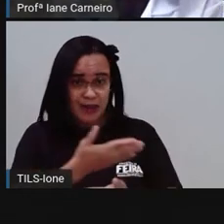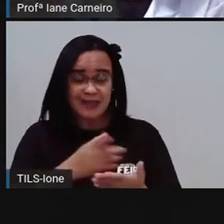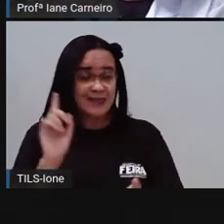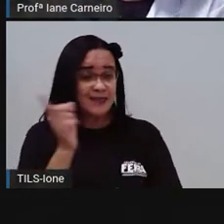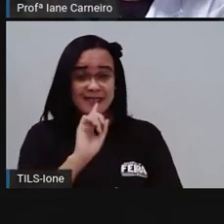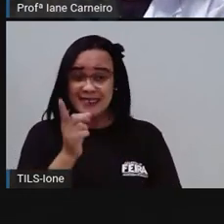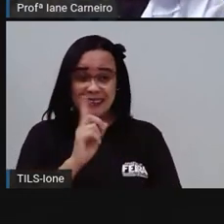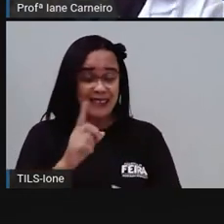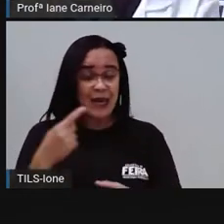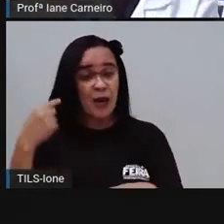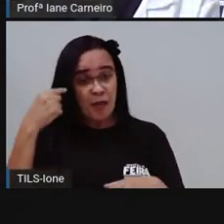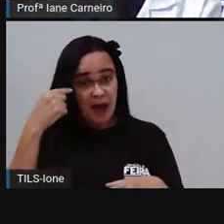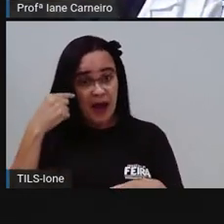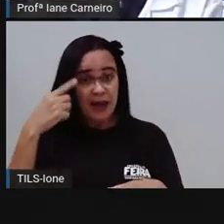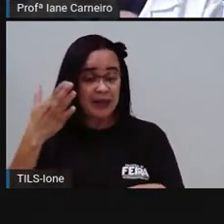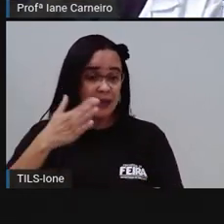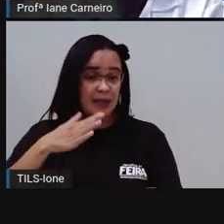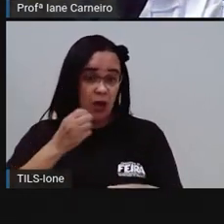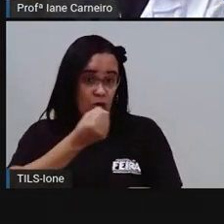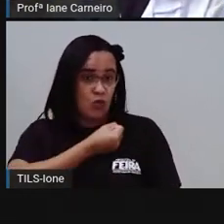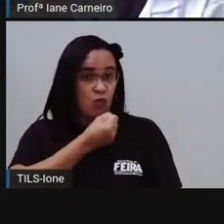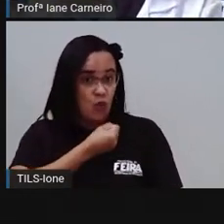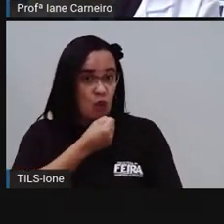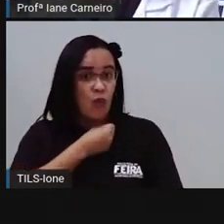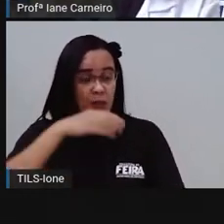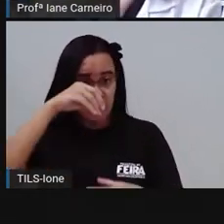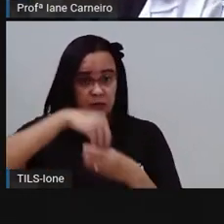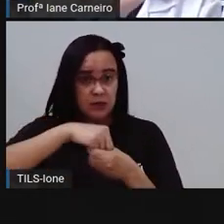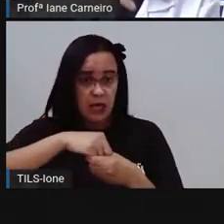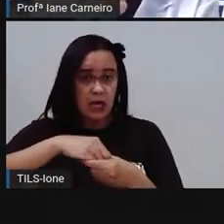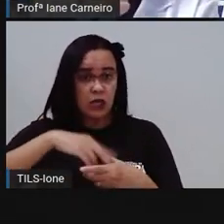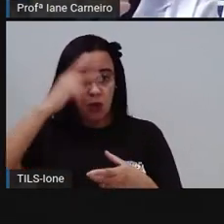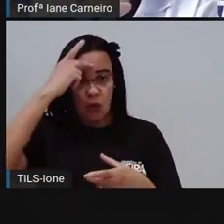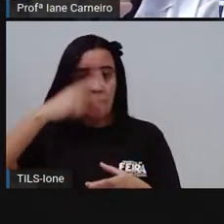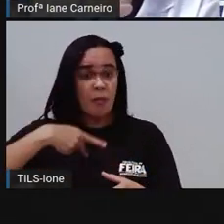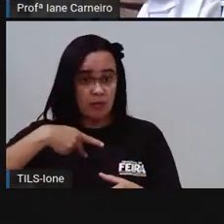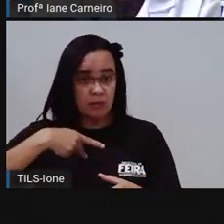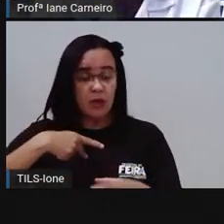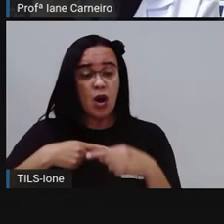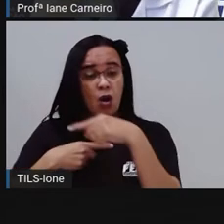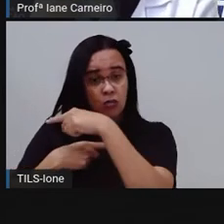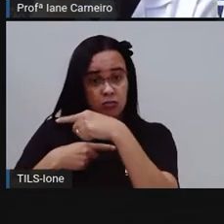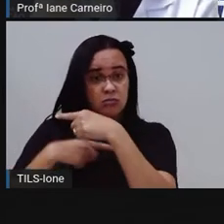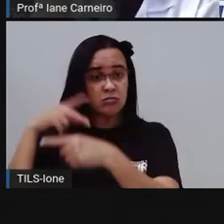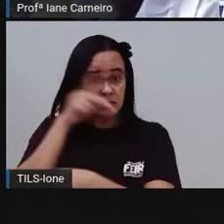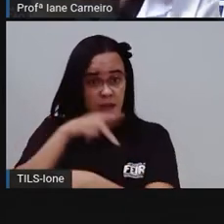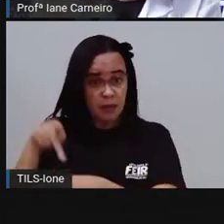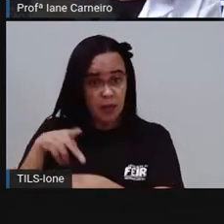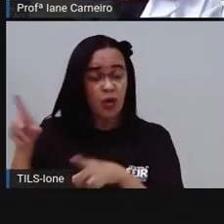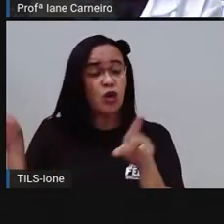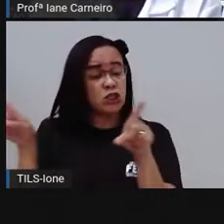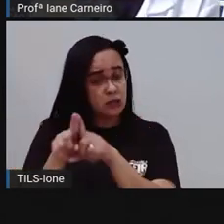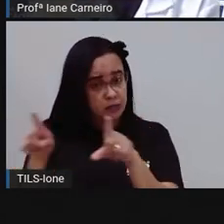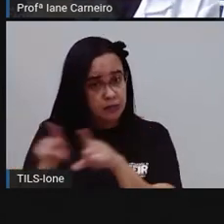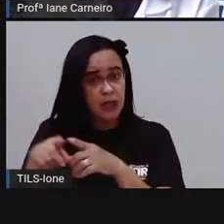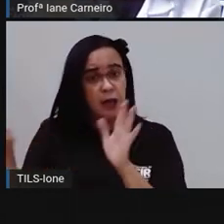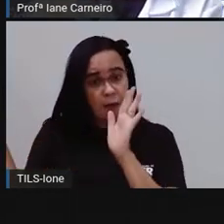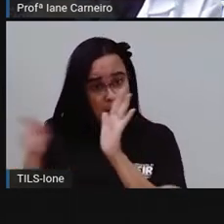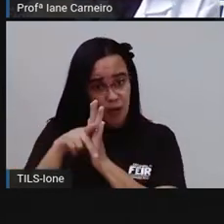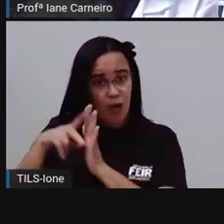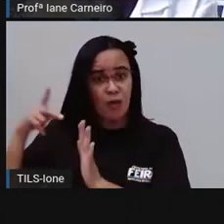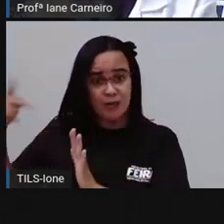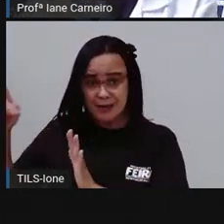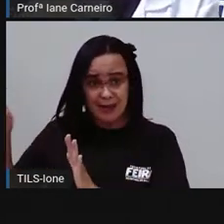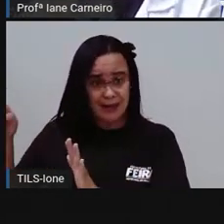outra numeração, né? Vai ter outras questões, então não vai caber no meu olho, né? Não vai servir para meu olho, né?